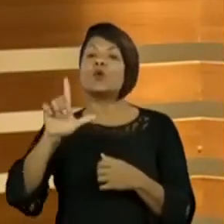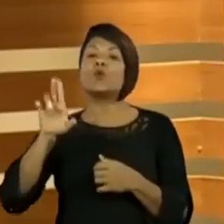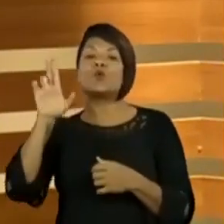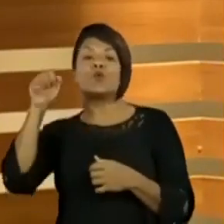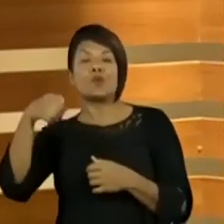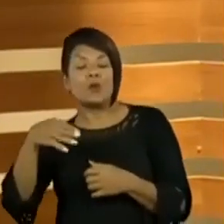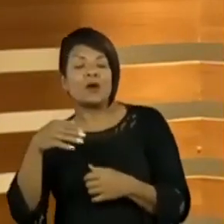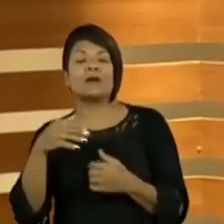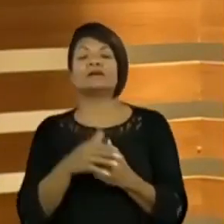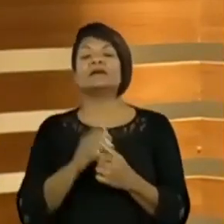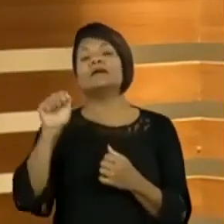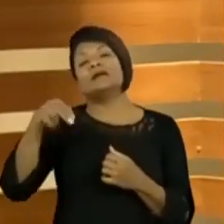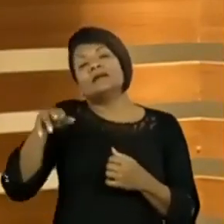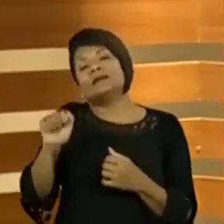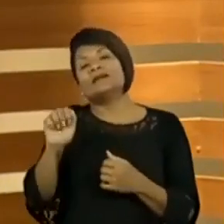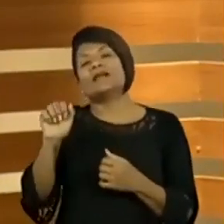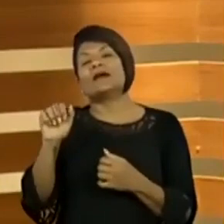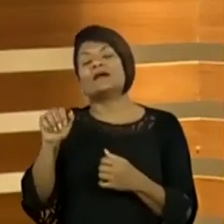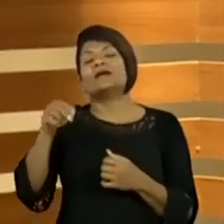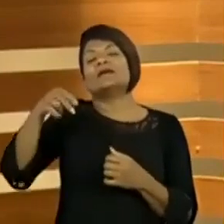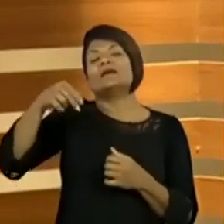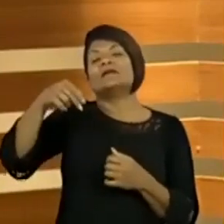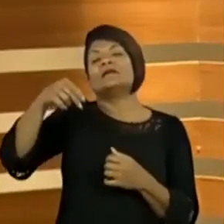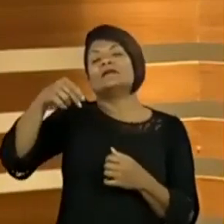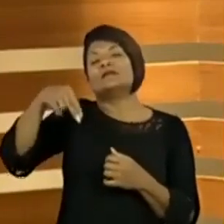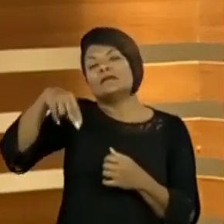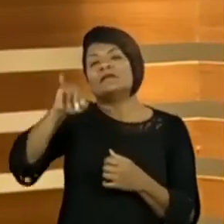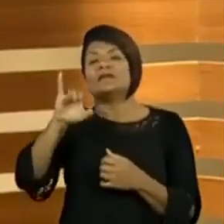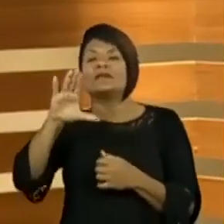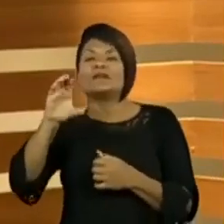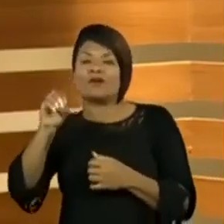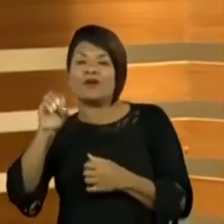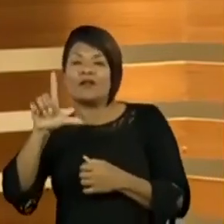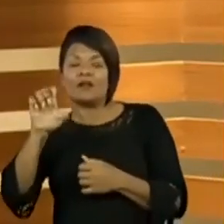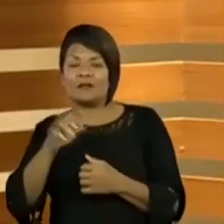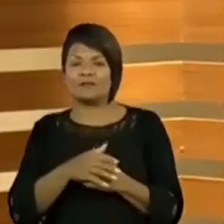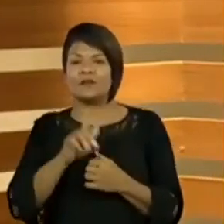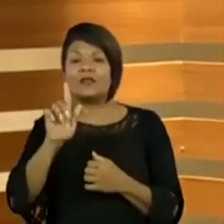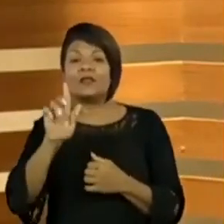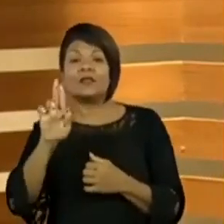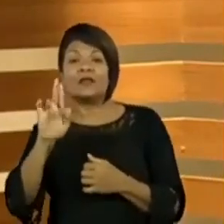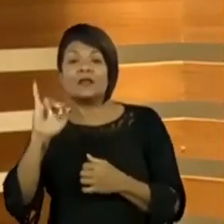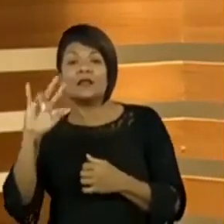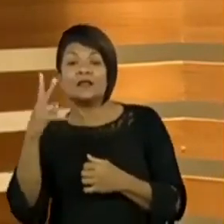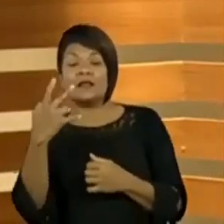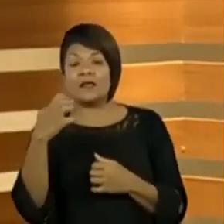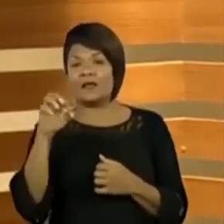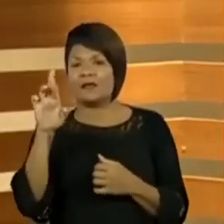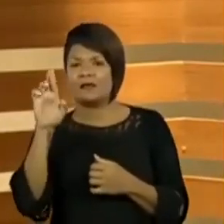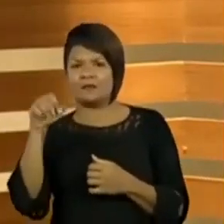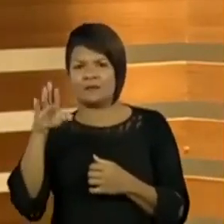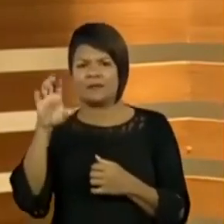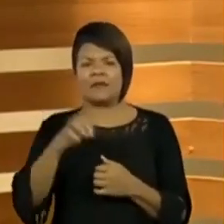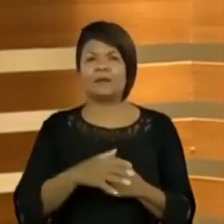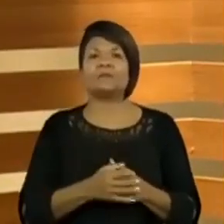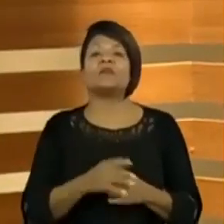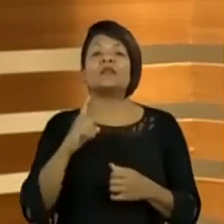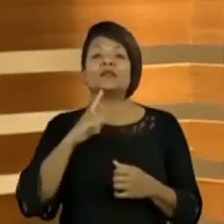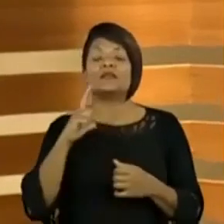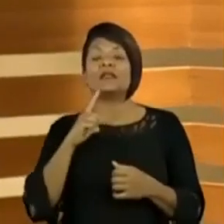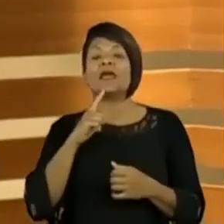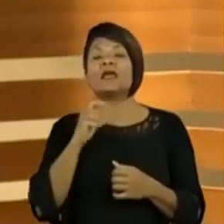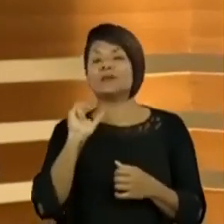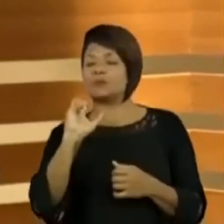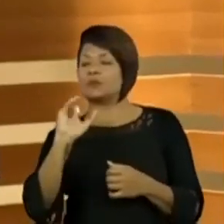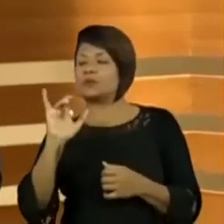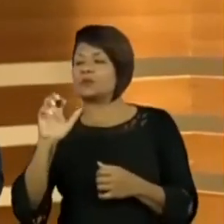Clara, Nicole. Olha só, show de bola. Guilherme Meza, 136973266.